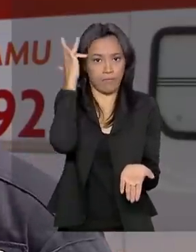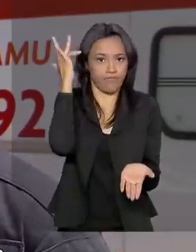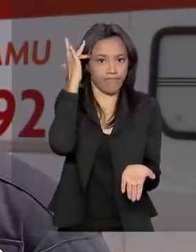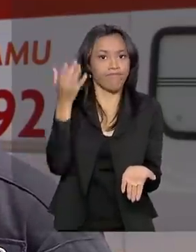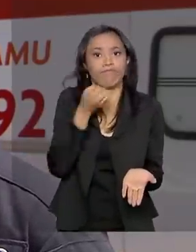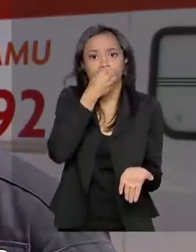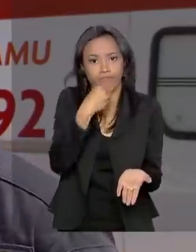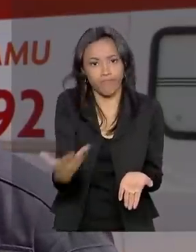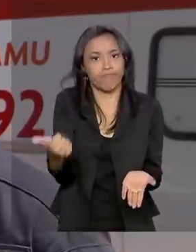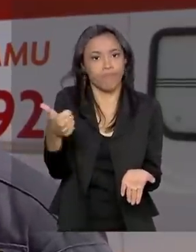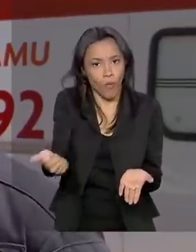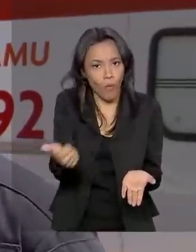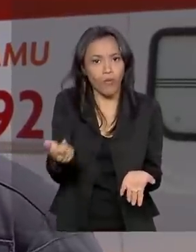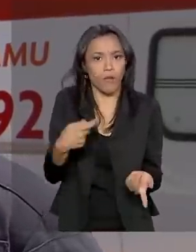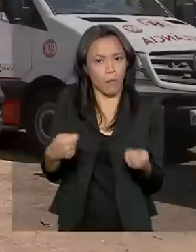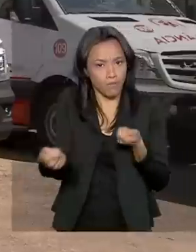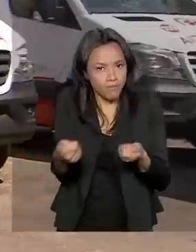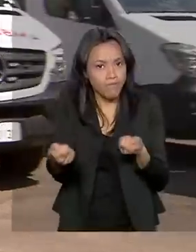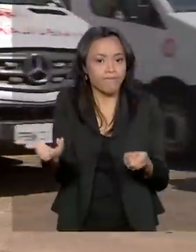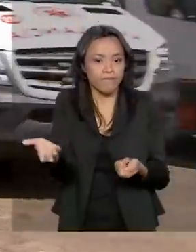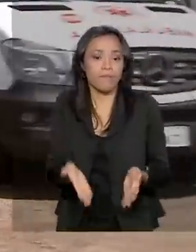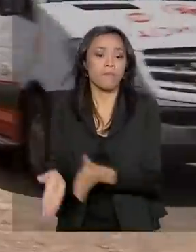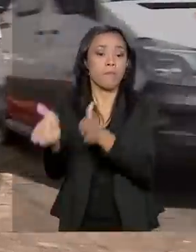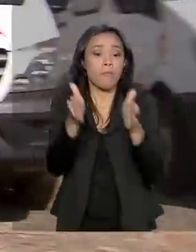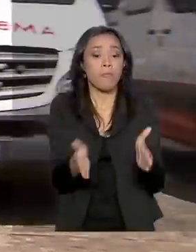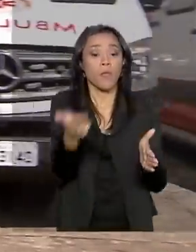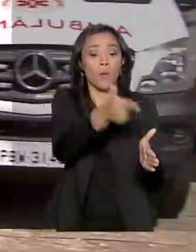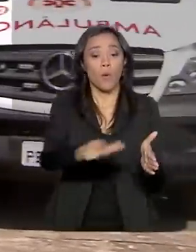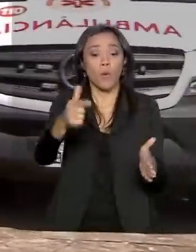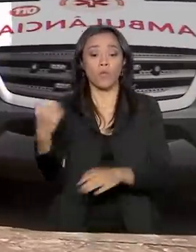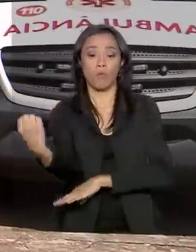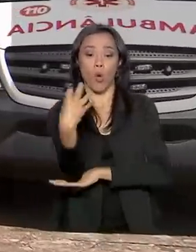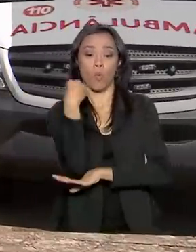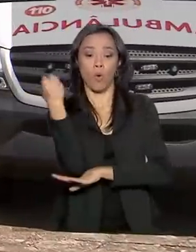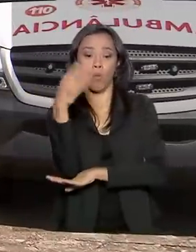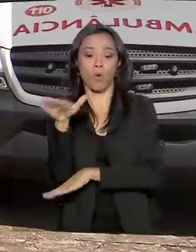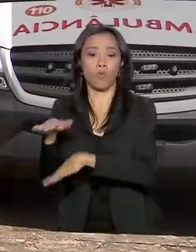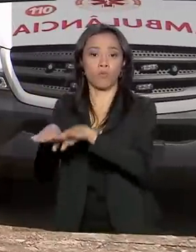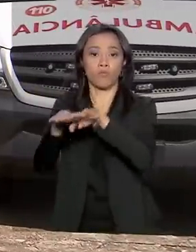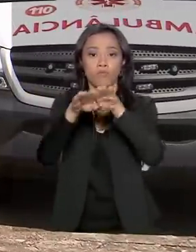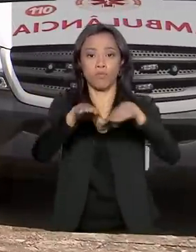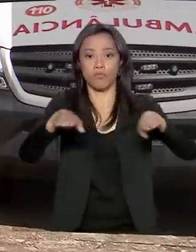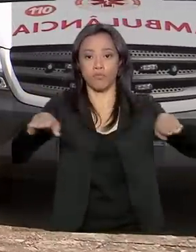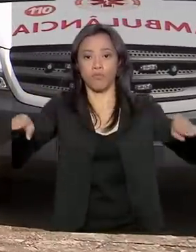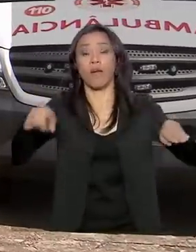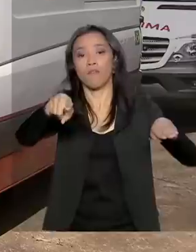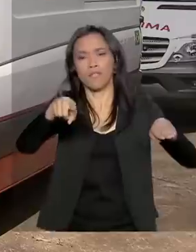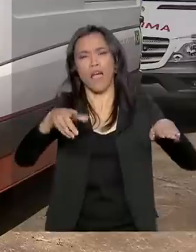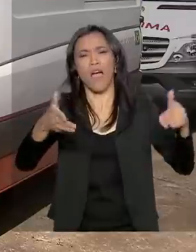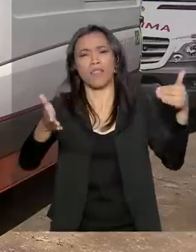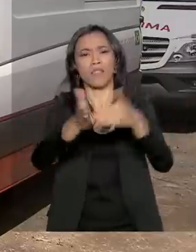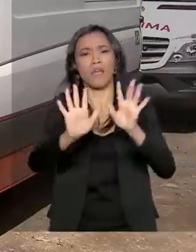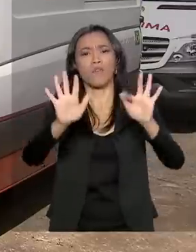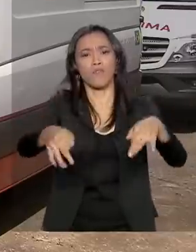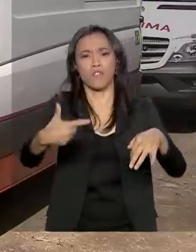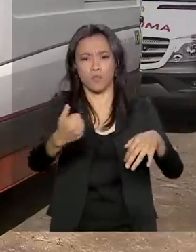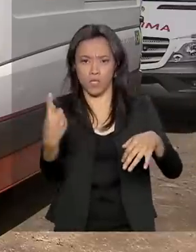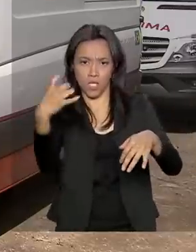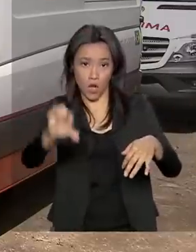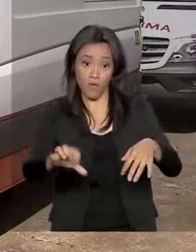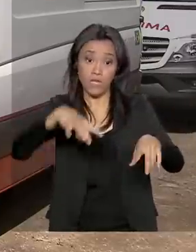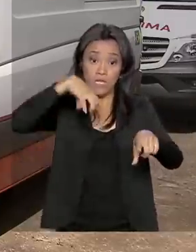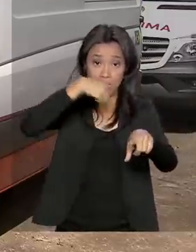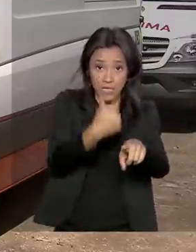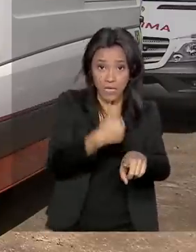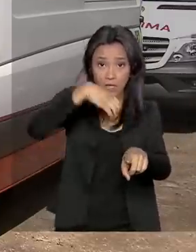com melhor desempenho de motor, melhor economicidade. Outras ambulâncias serão liberadas até o final de 2019. Serão 199